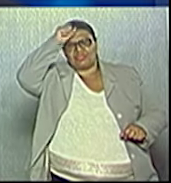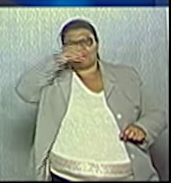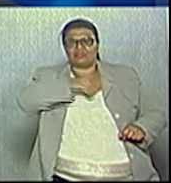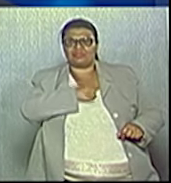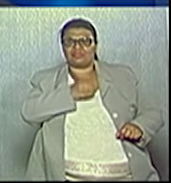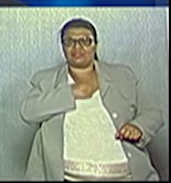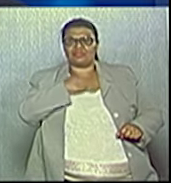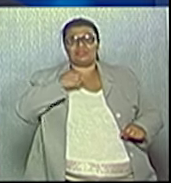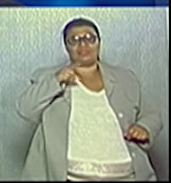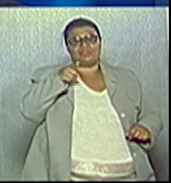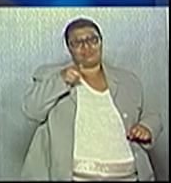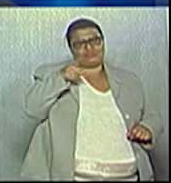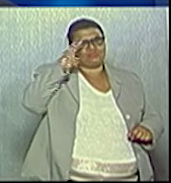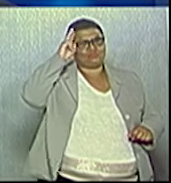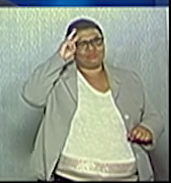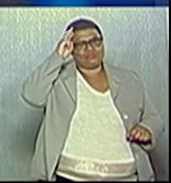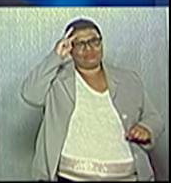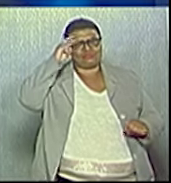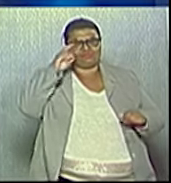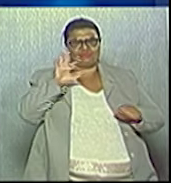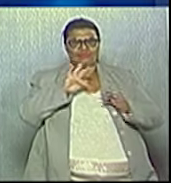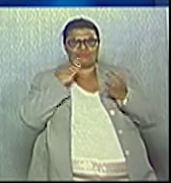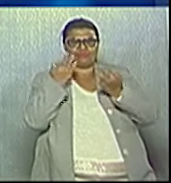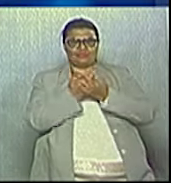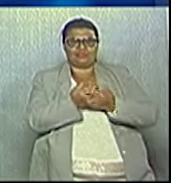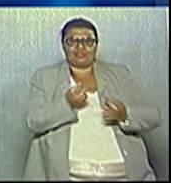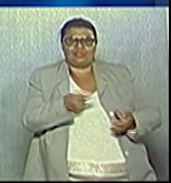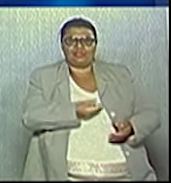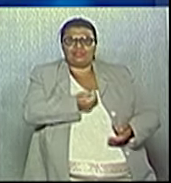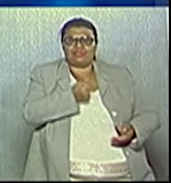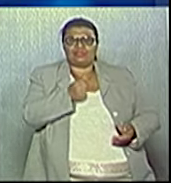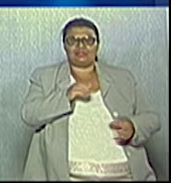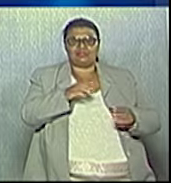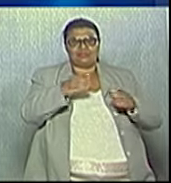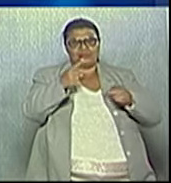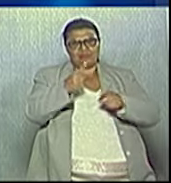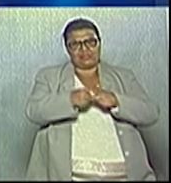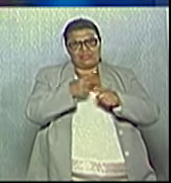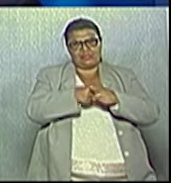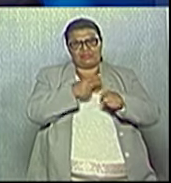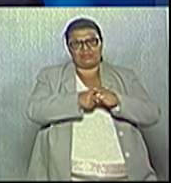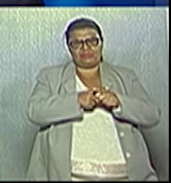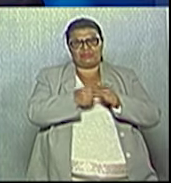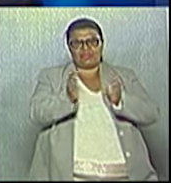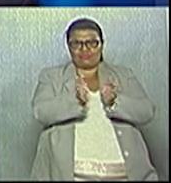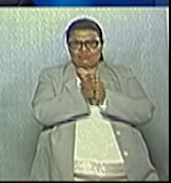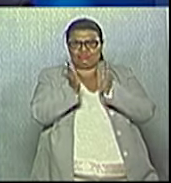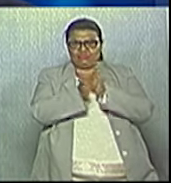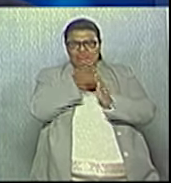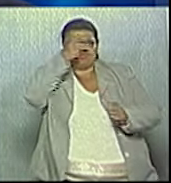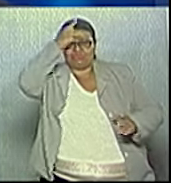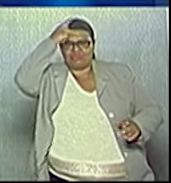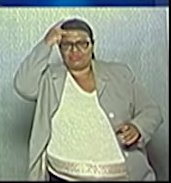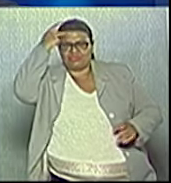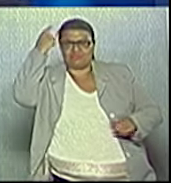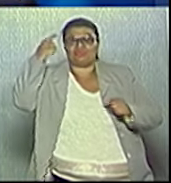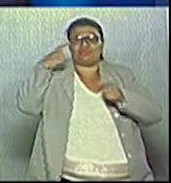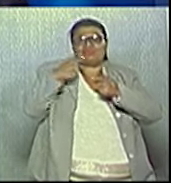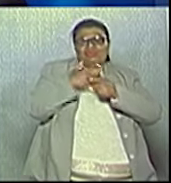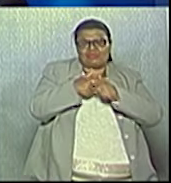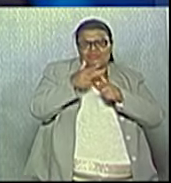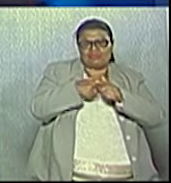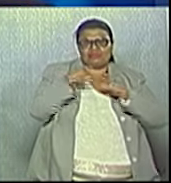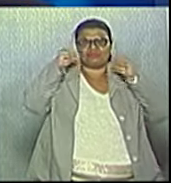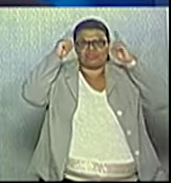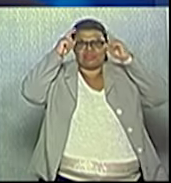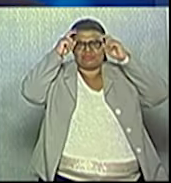morava no centro, família bem estruturada, eu estava no Jardim Paraíso, enfrentando lama, colocando sacolinha no pé para